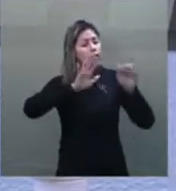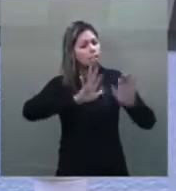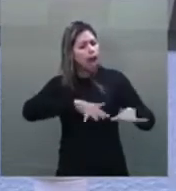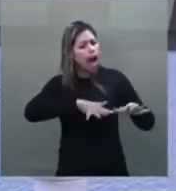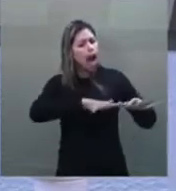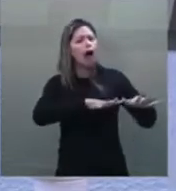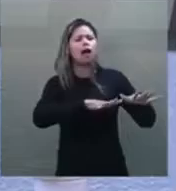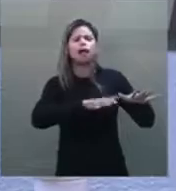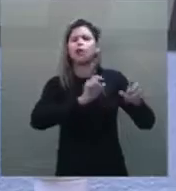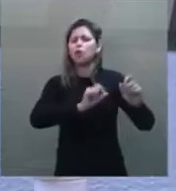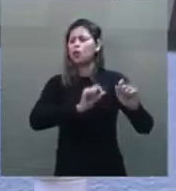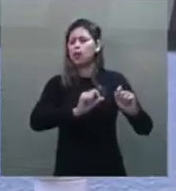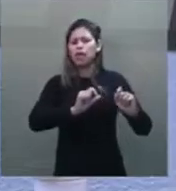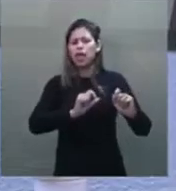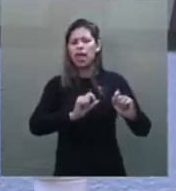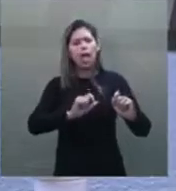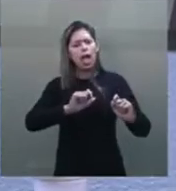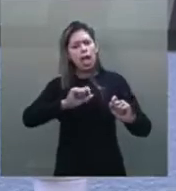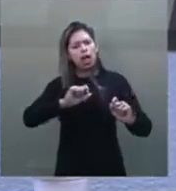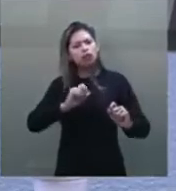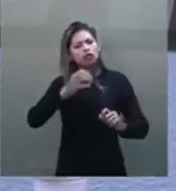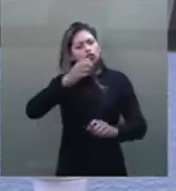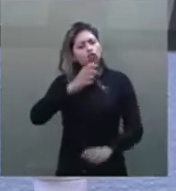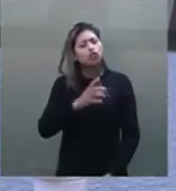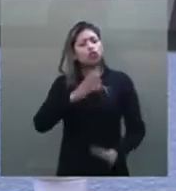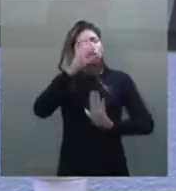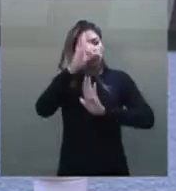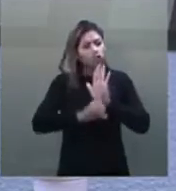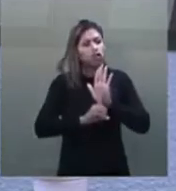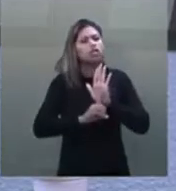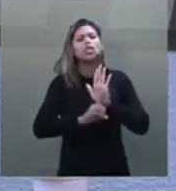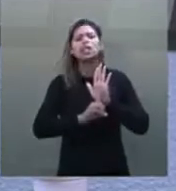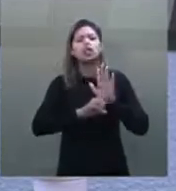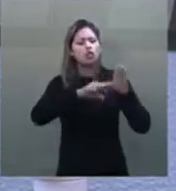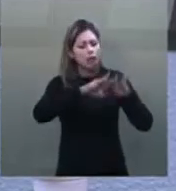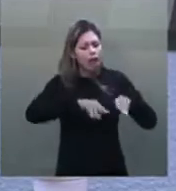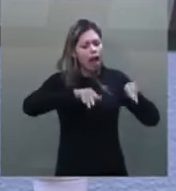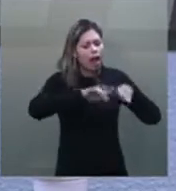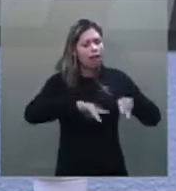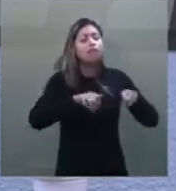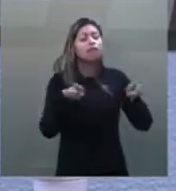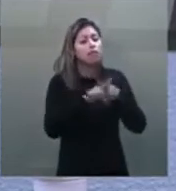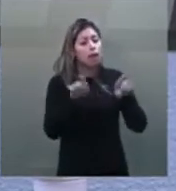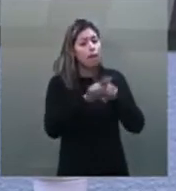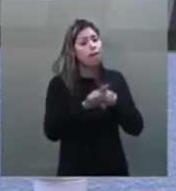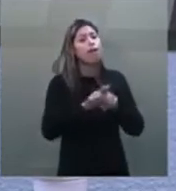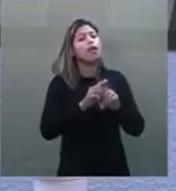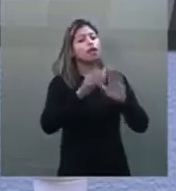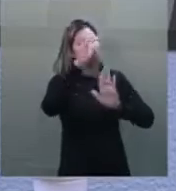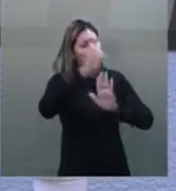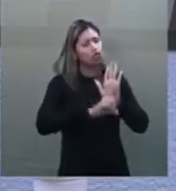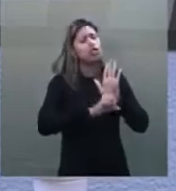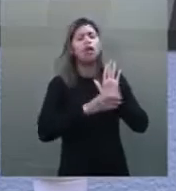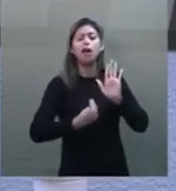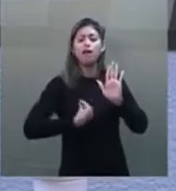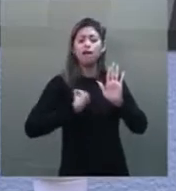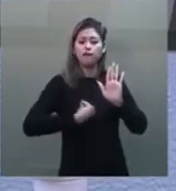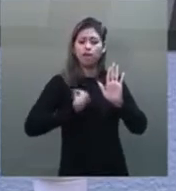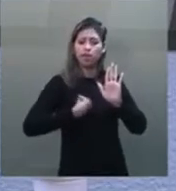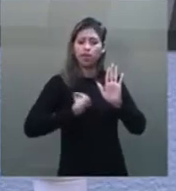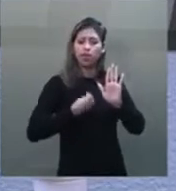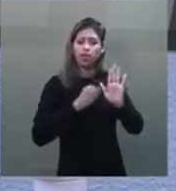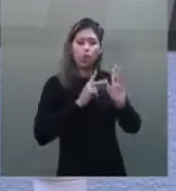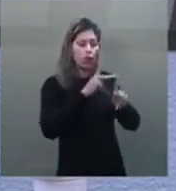pela terra, é um ato pelas nossas vidas mesmo, a vida dos povos indígenas que diariamente